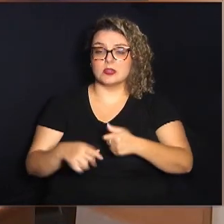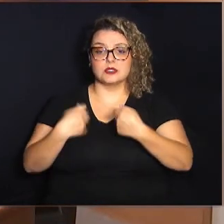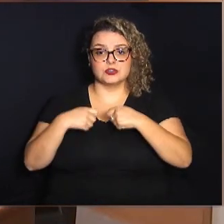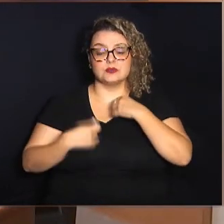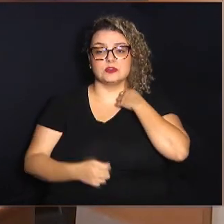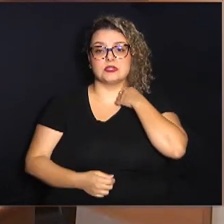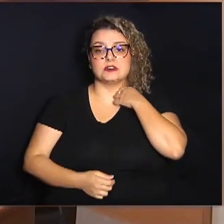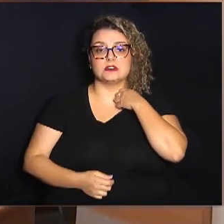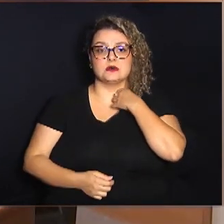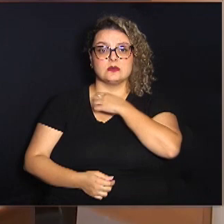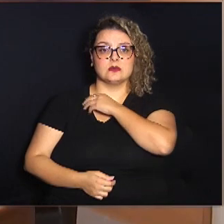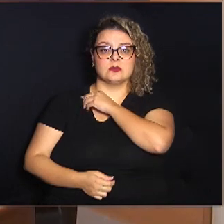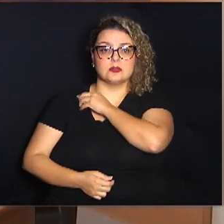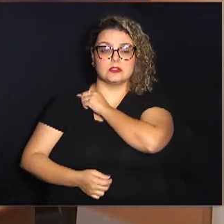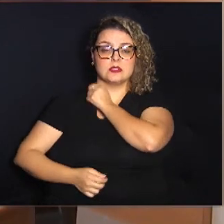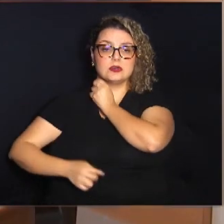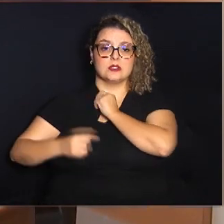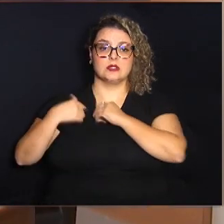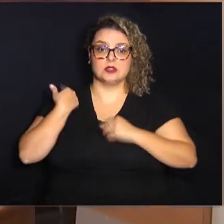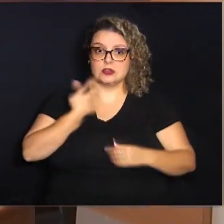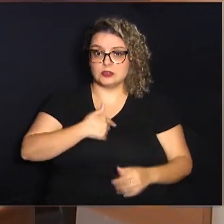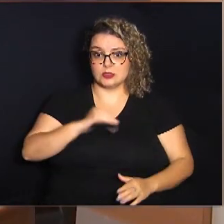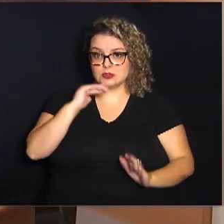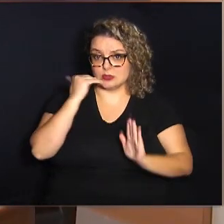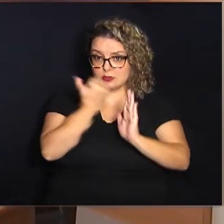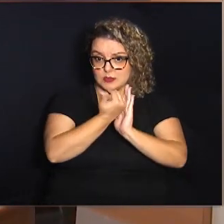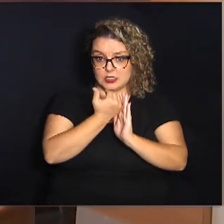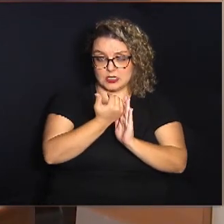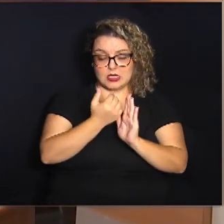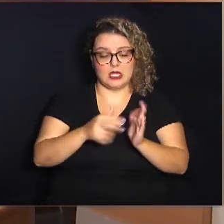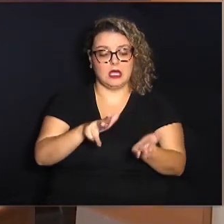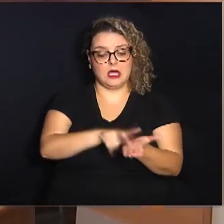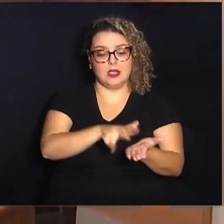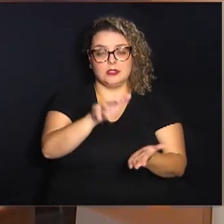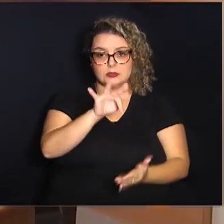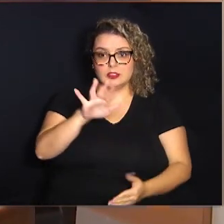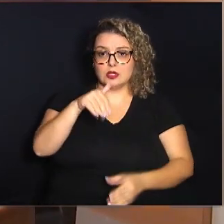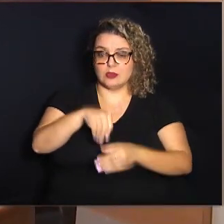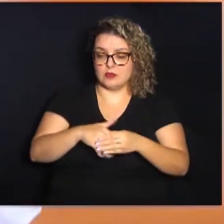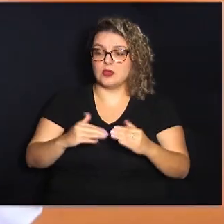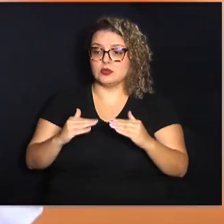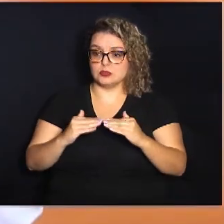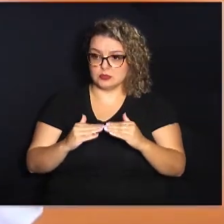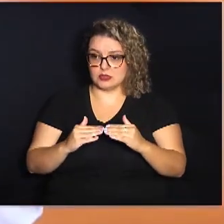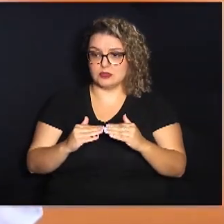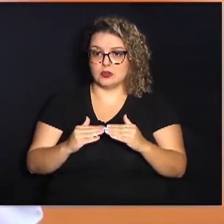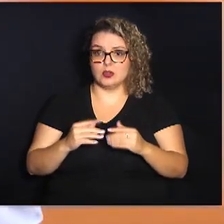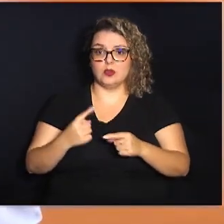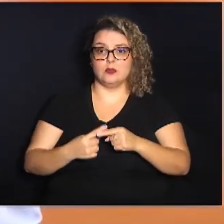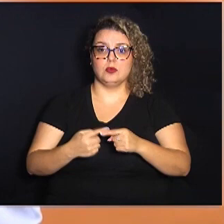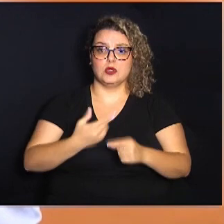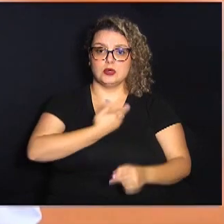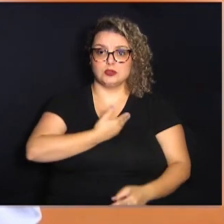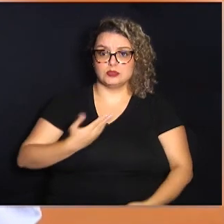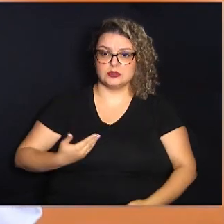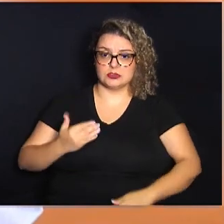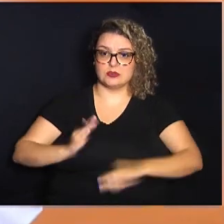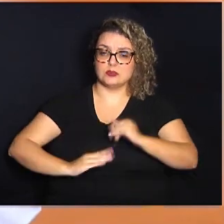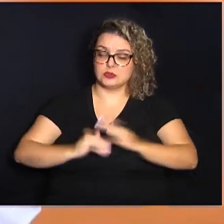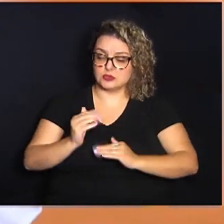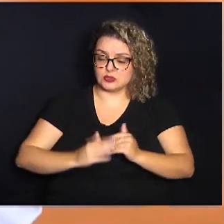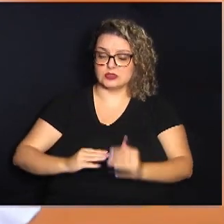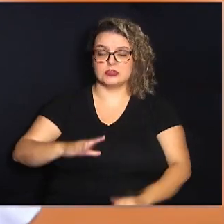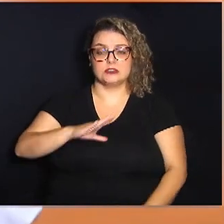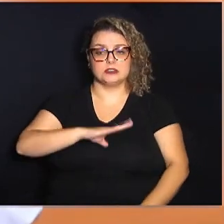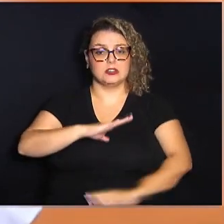porque nós temos que seguir a regulamentação federal. Eu voto favorável porque os servidores da Câmara também têm seus direitos